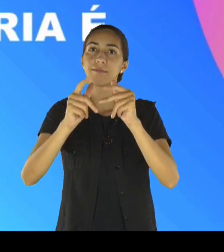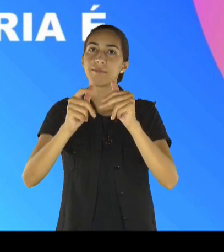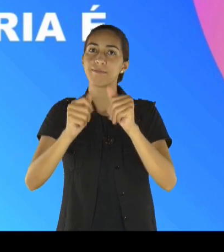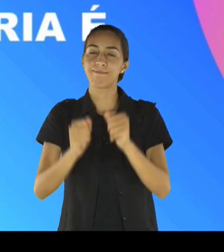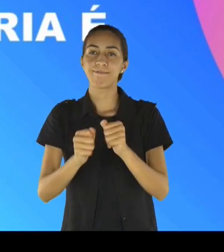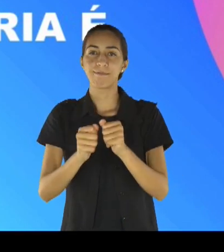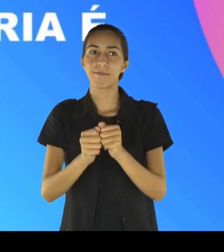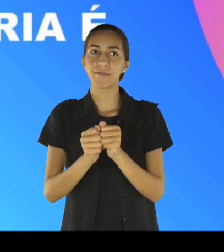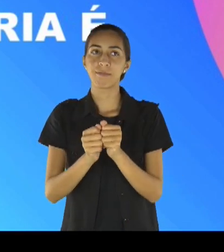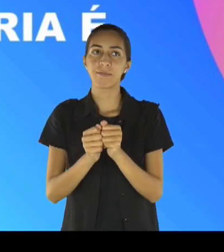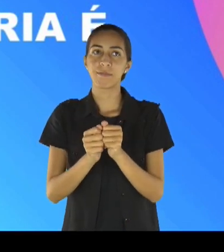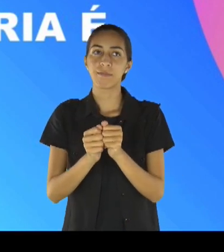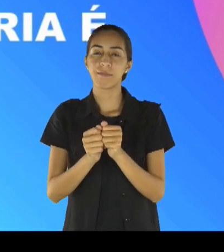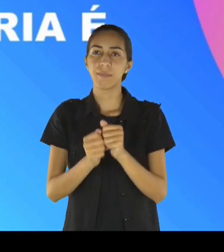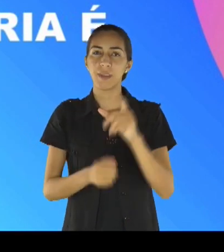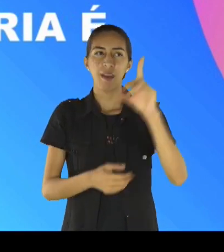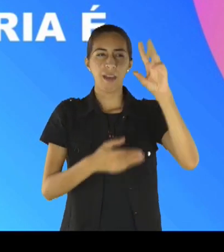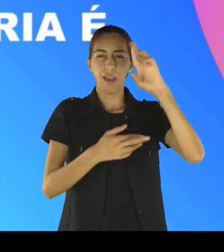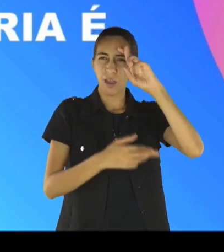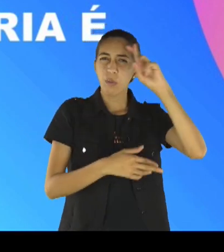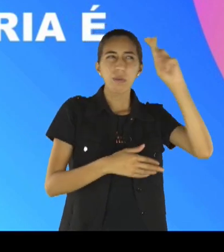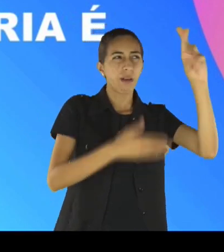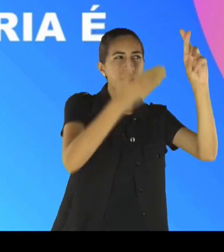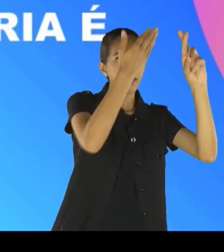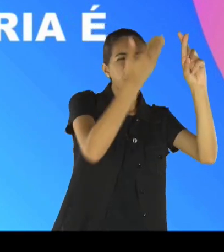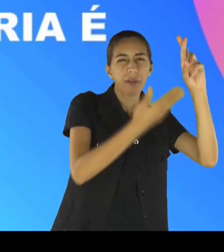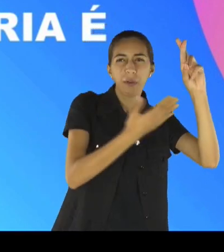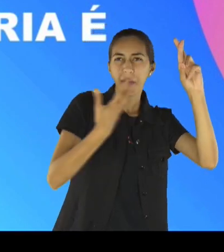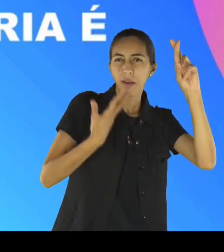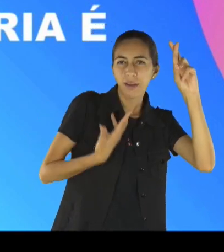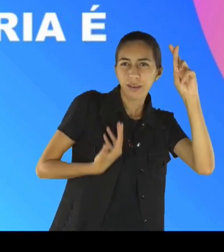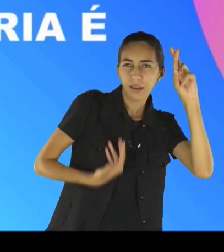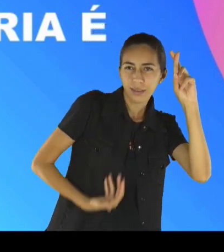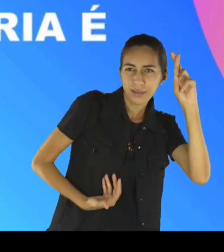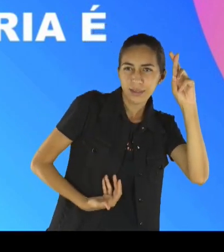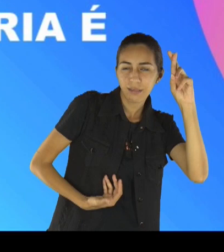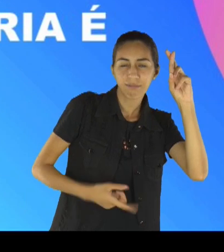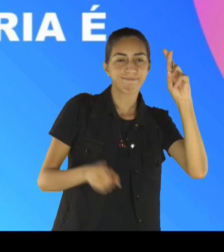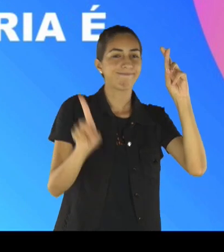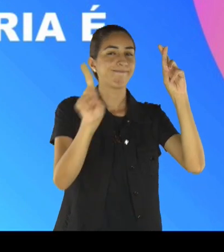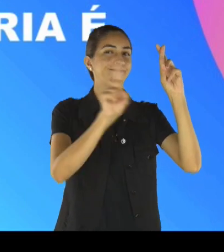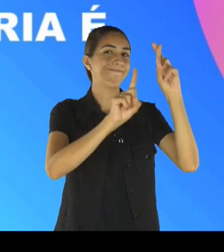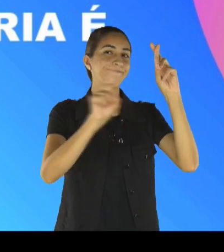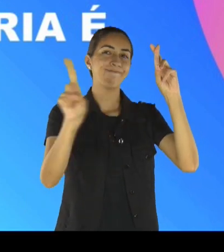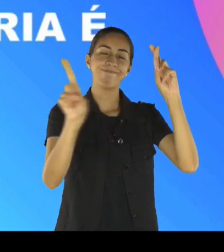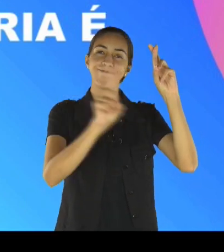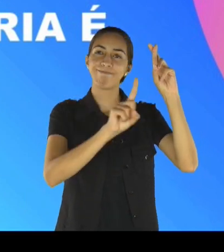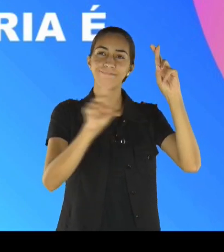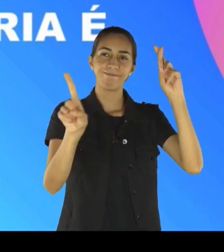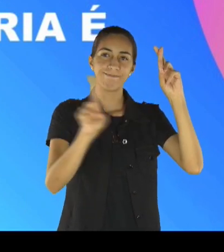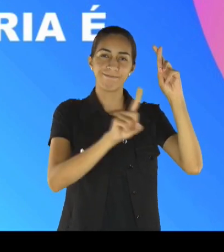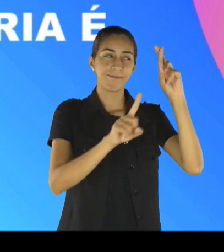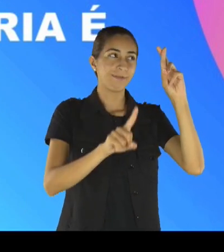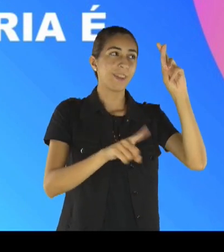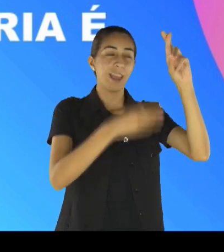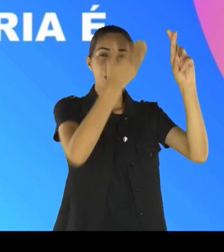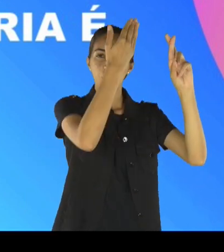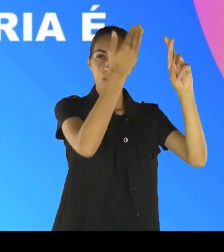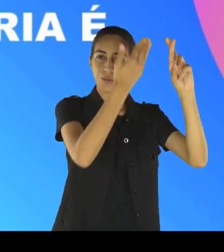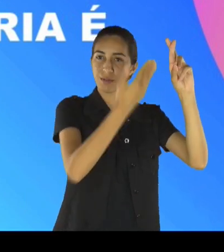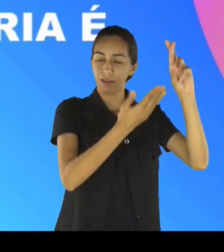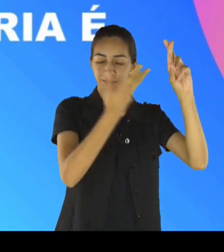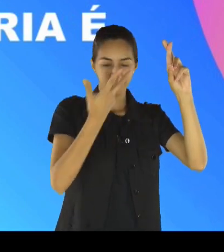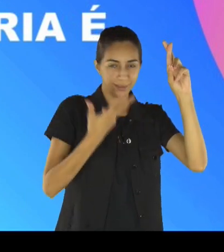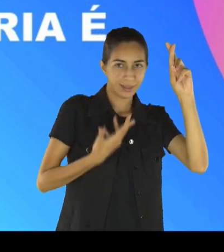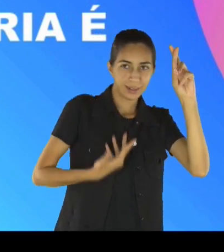Ele não se cansa, será que Deus, me abandonar, será que Deus, cansou, será que Deus, me deixar sozinho, Ele não se